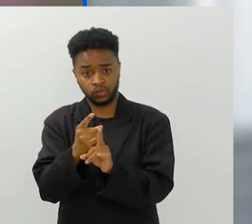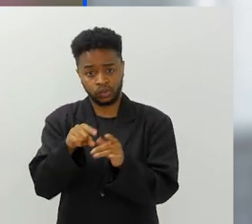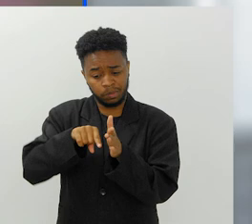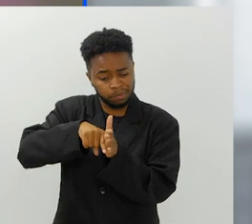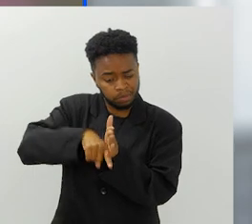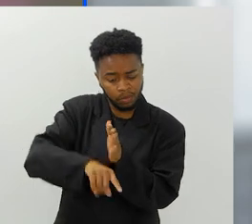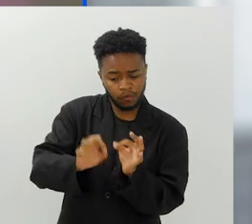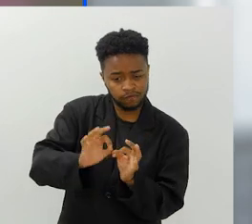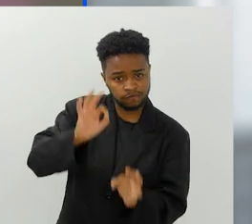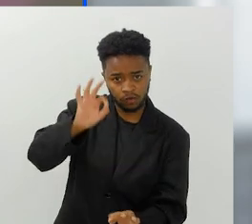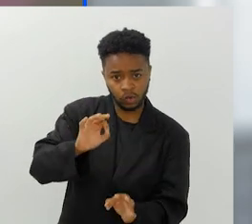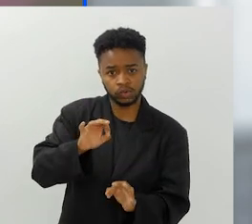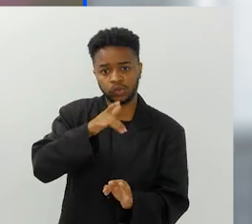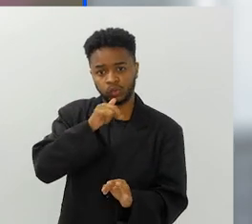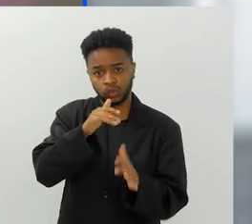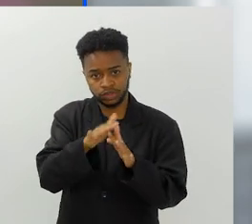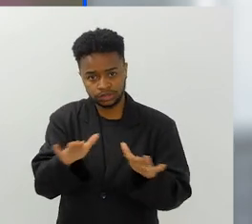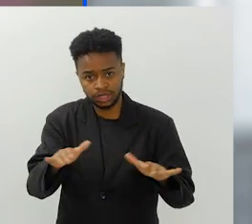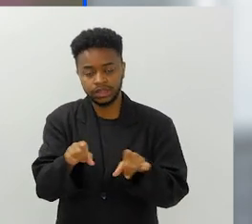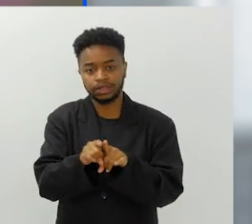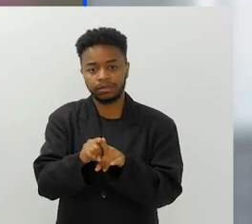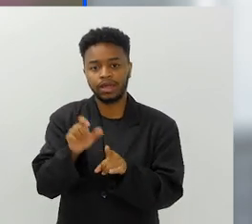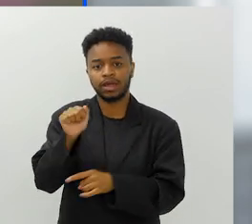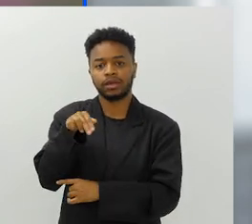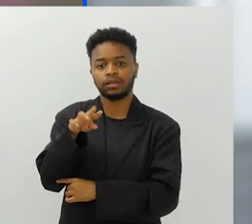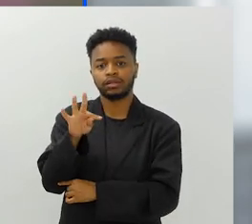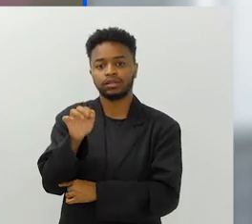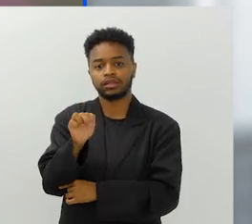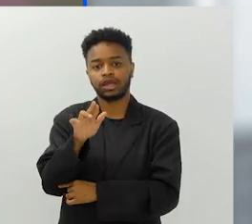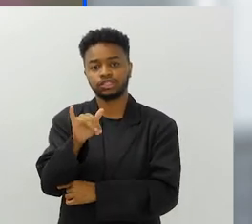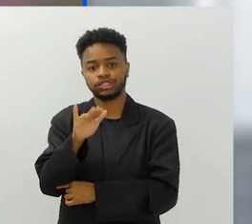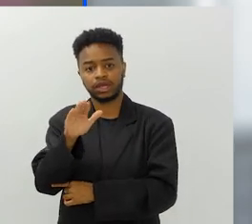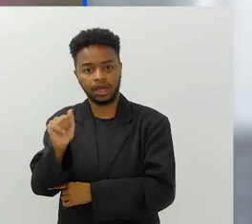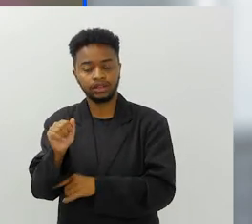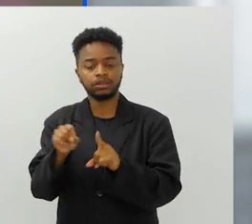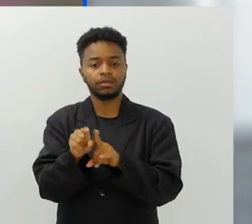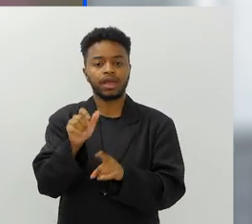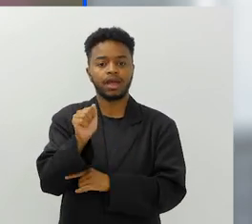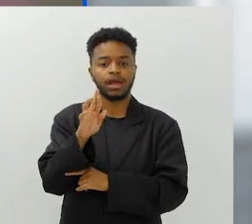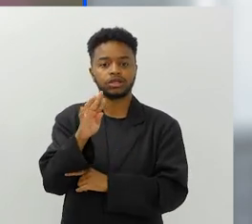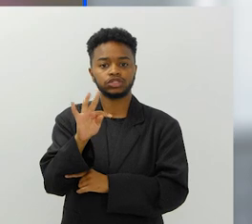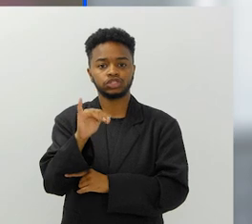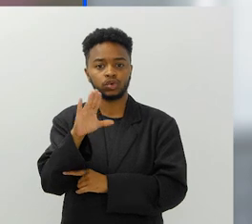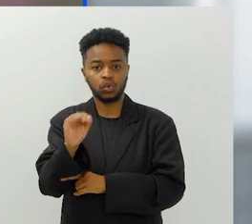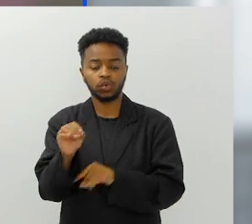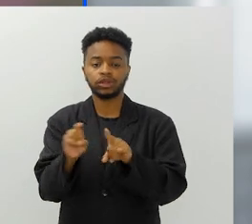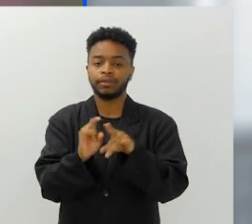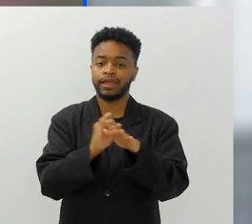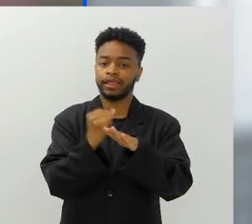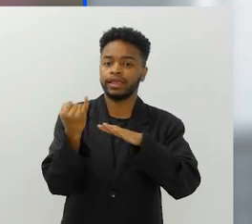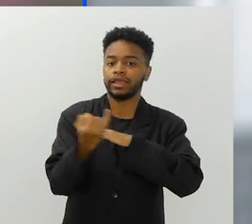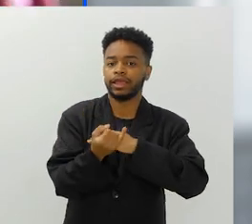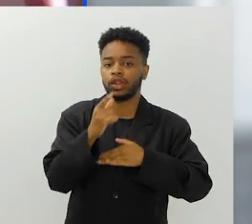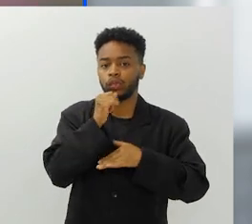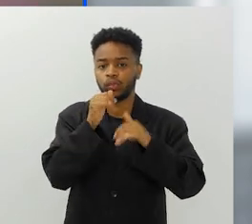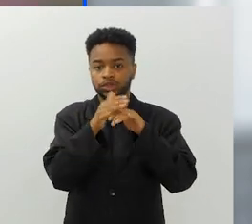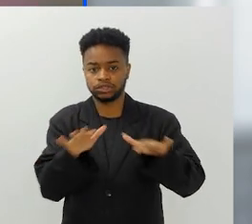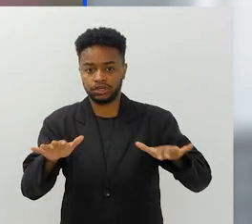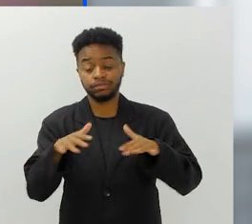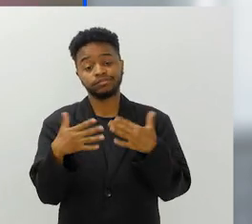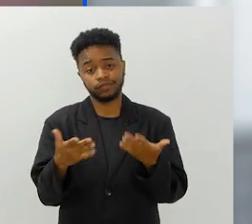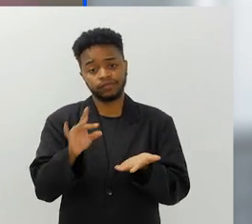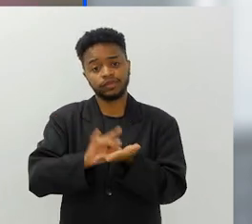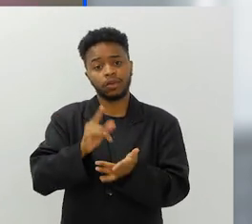profundidades dos oceanos, é achado na Antártica, é achado no Ártico, é achado em ilhas oceânicas, então é um